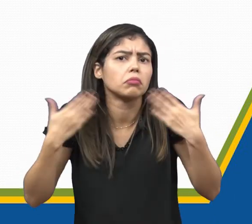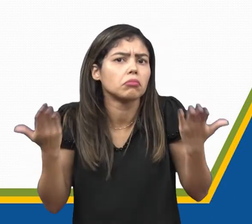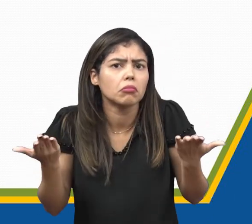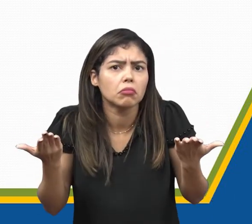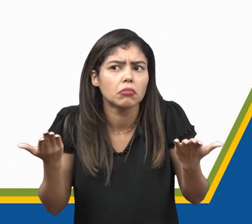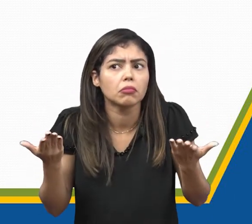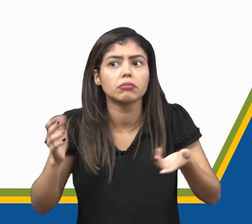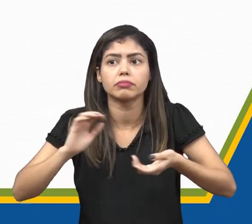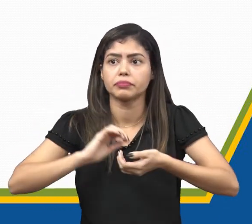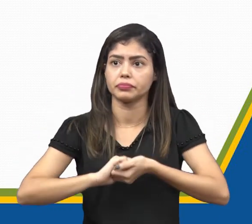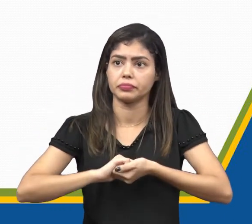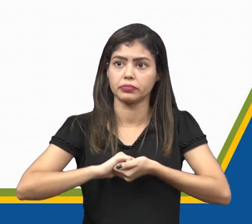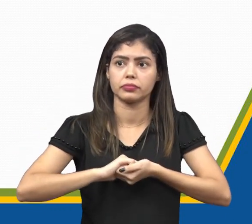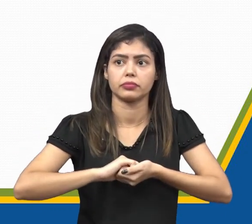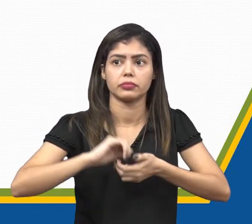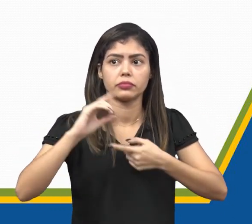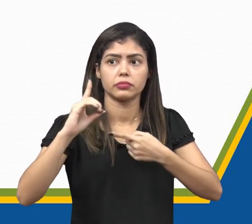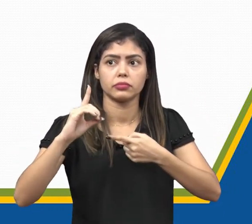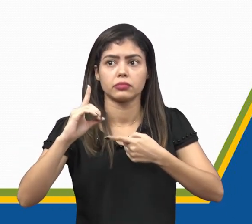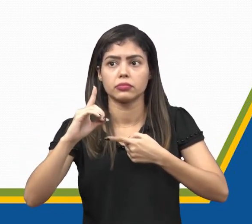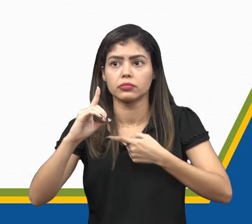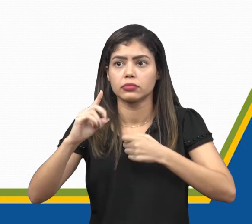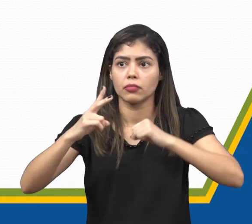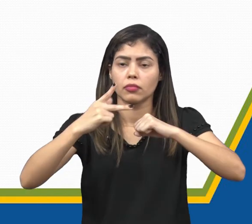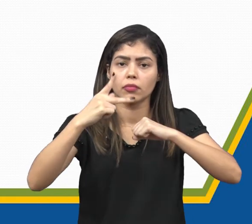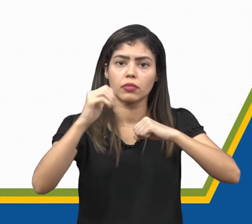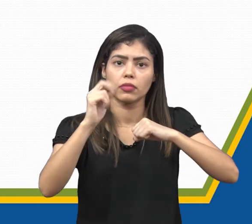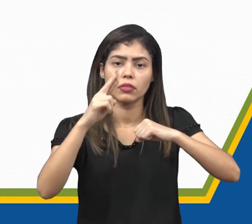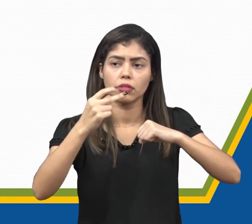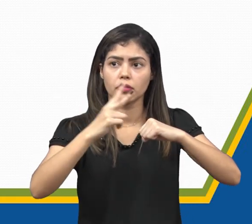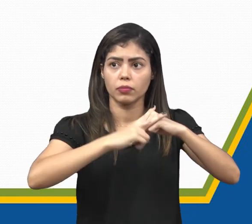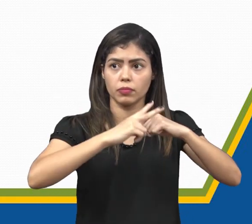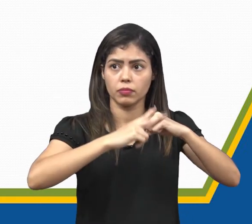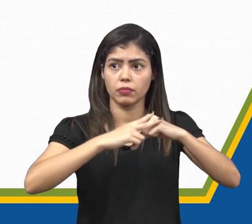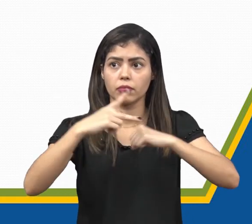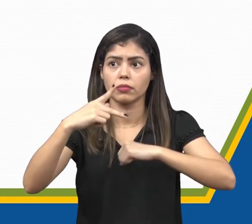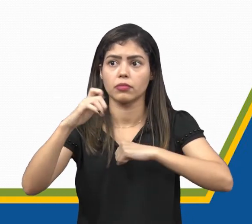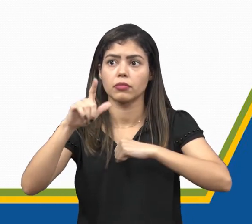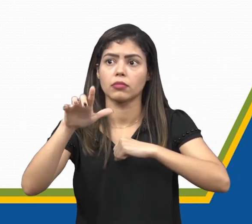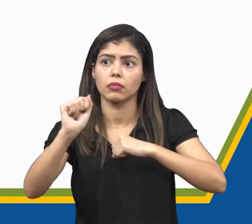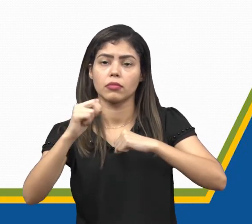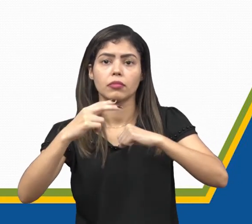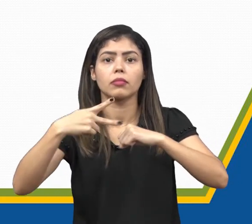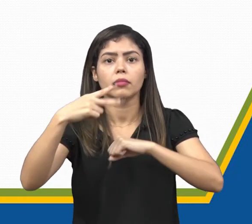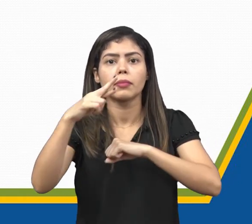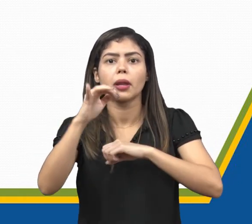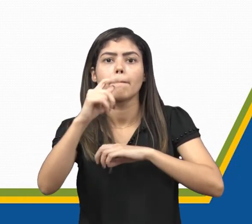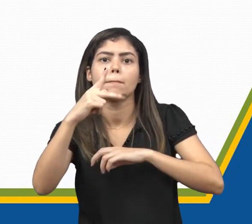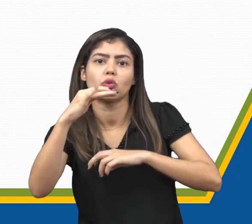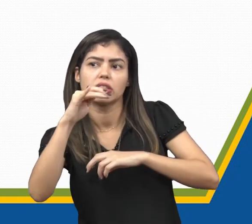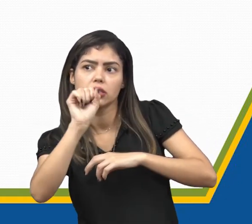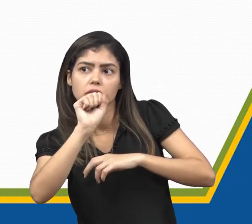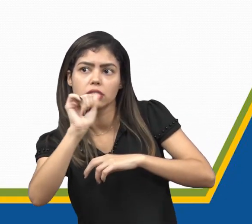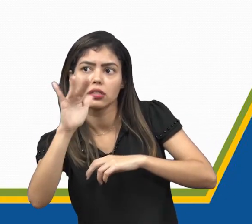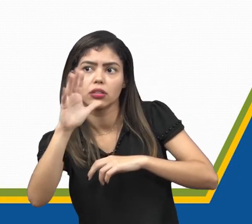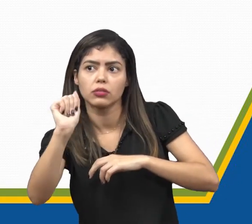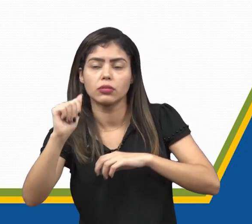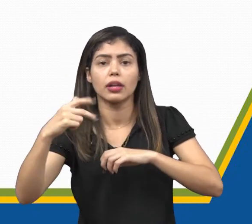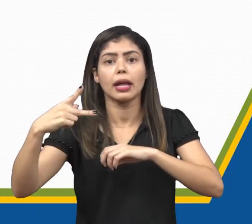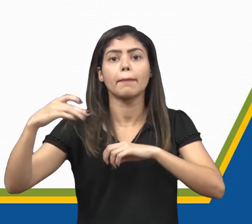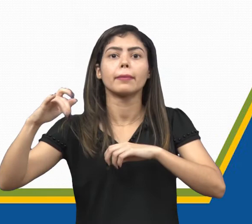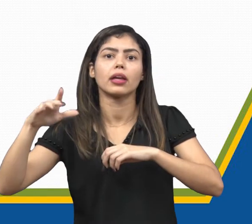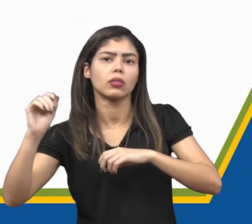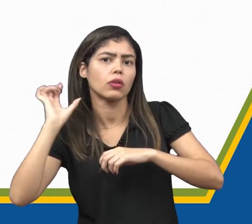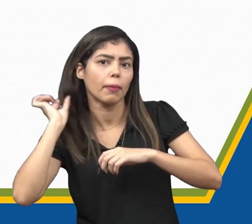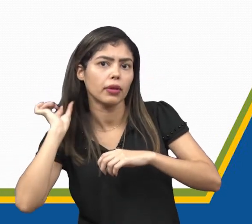após o acordo ortográfico? E letra D, para, do verbo parar, pela preposição e pelo cabelo.